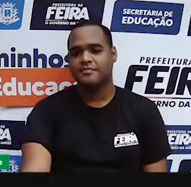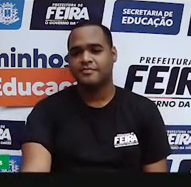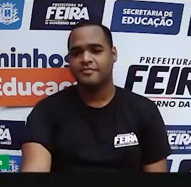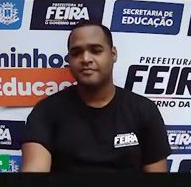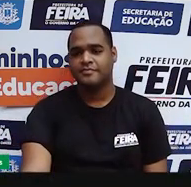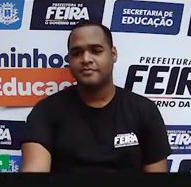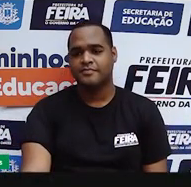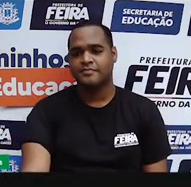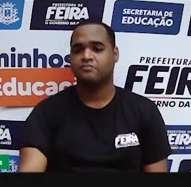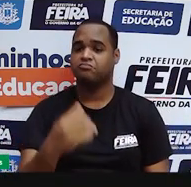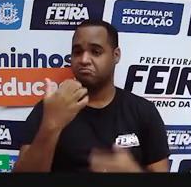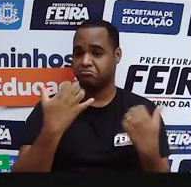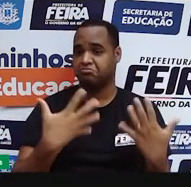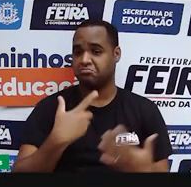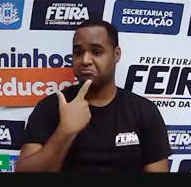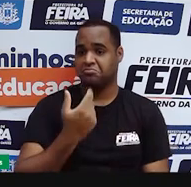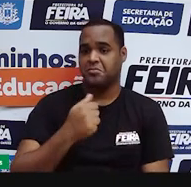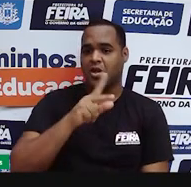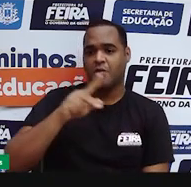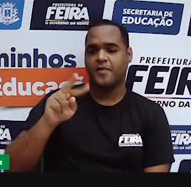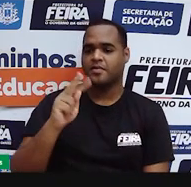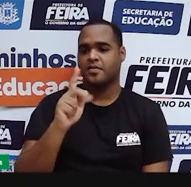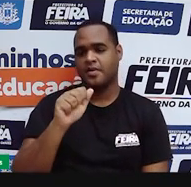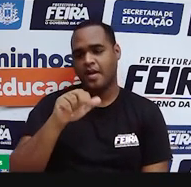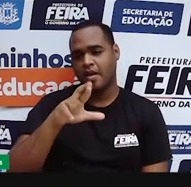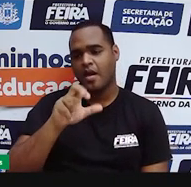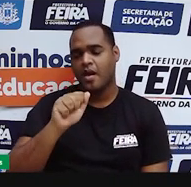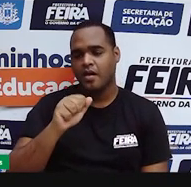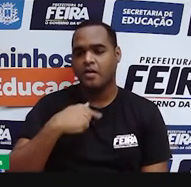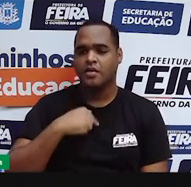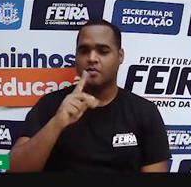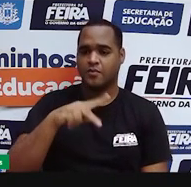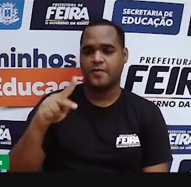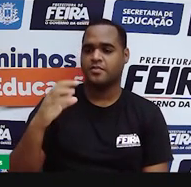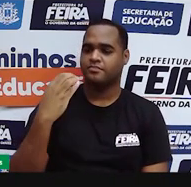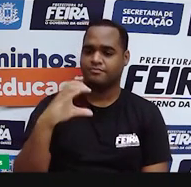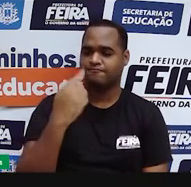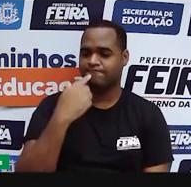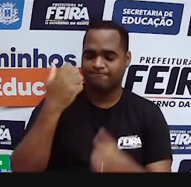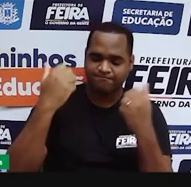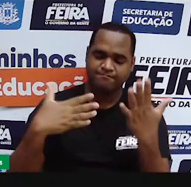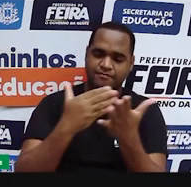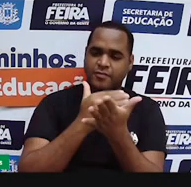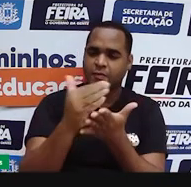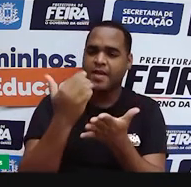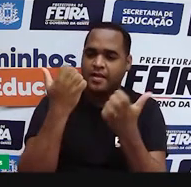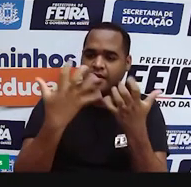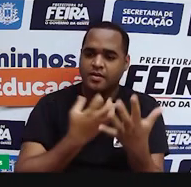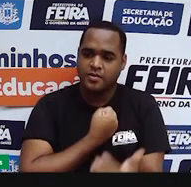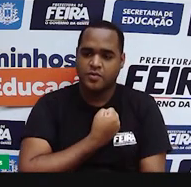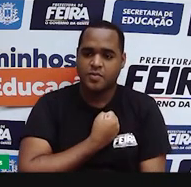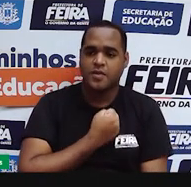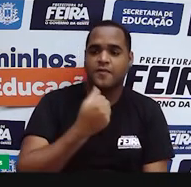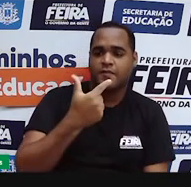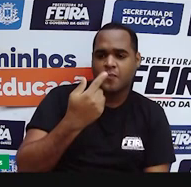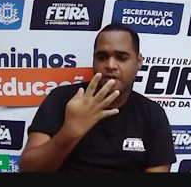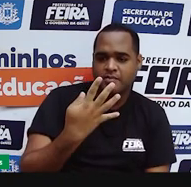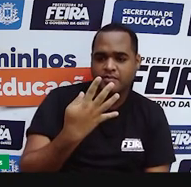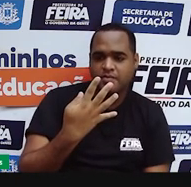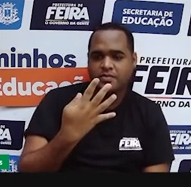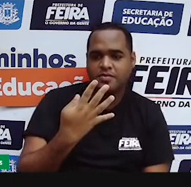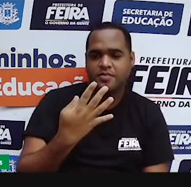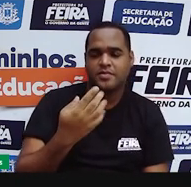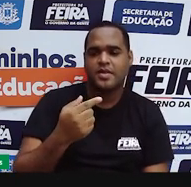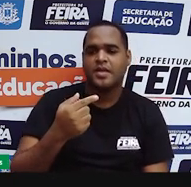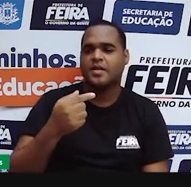Como eu já falei, eu sou a professora Taira Santos de Ciências. Vamos iniciar agora a aula de número 24 do sétimo ano e vamos continuar